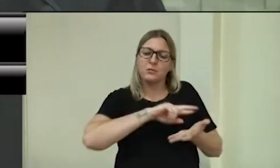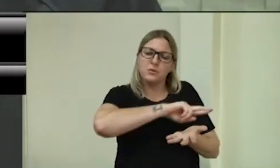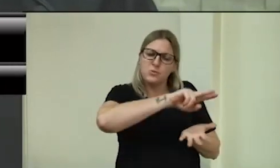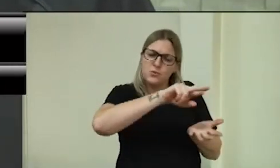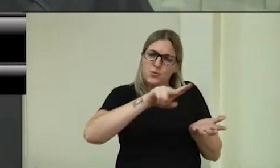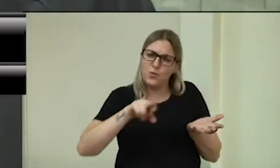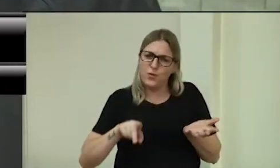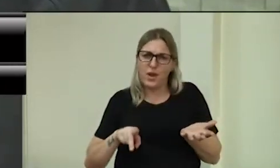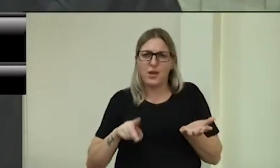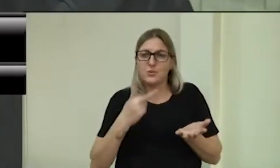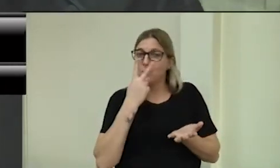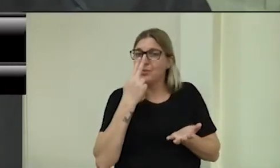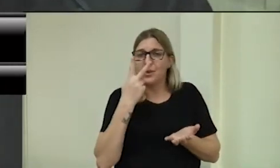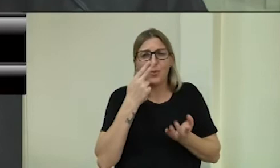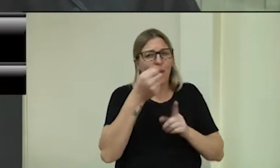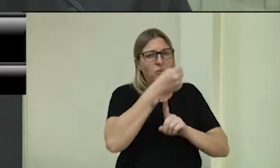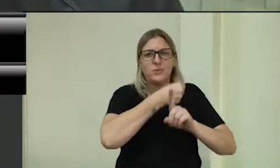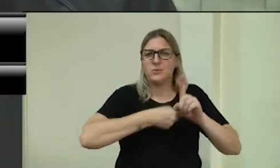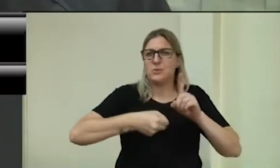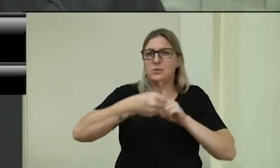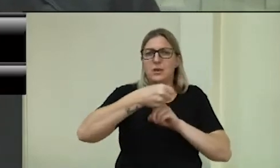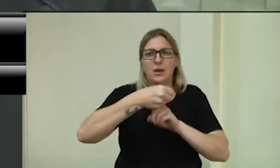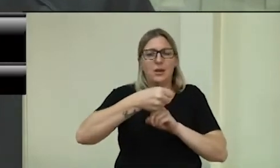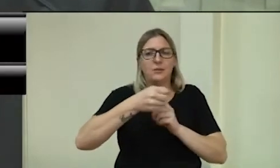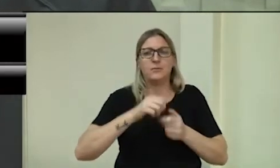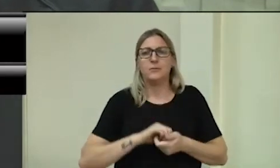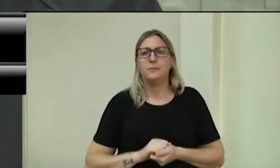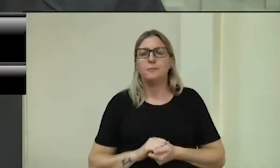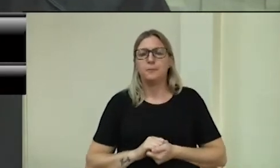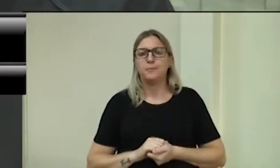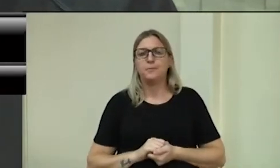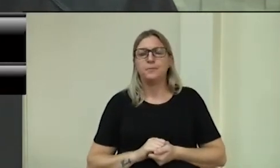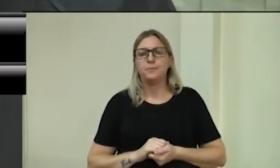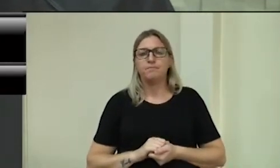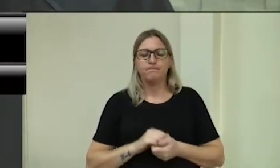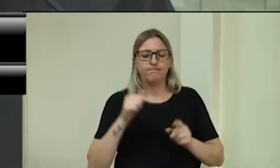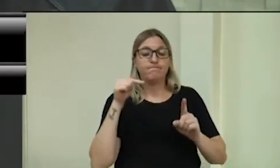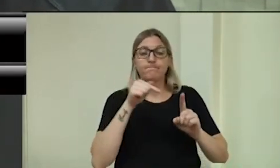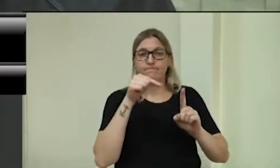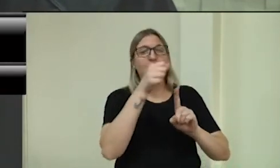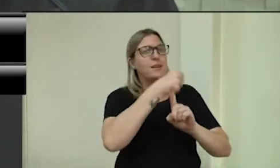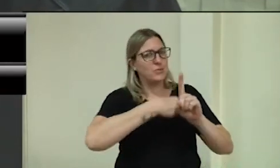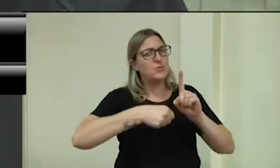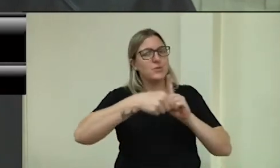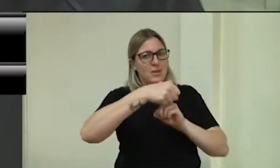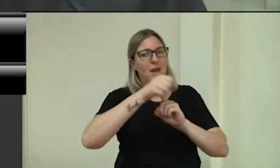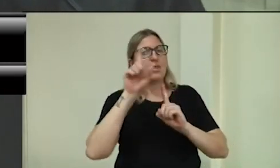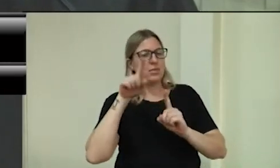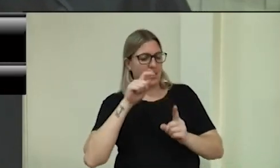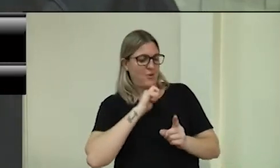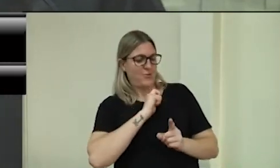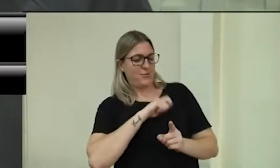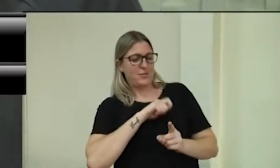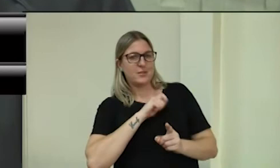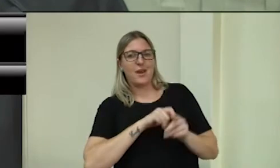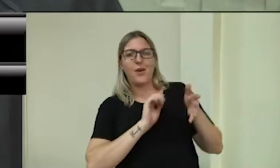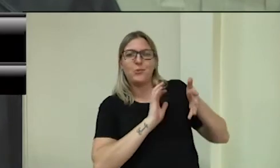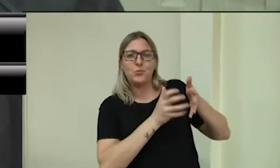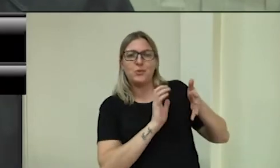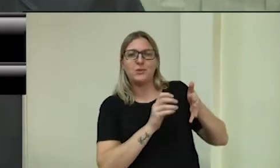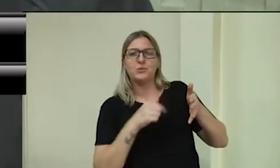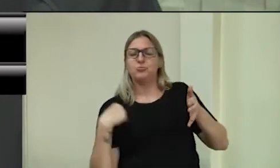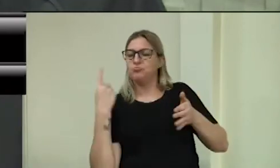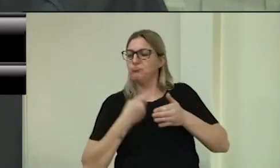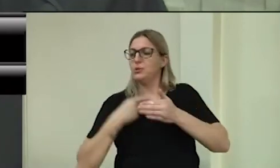Assim também é a nossa sociedade. importante. E essa é a nossa grande fiscal. Vamos crescendo juntos, melhorando a